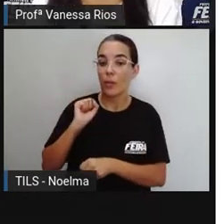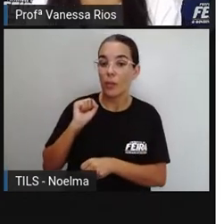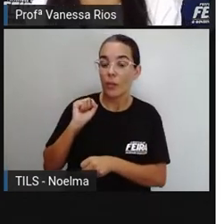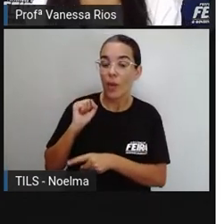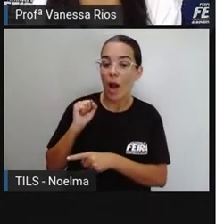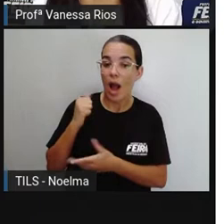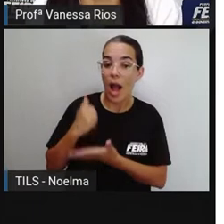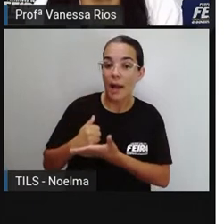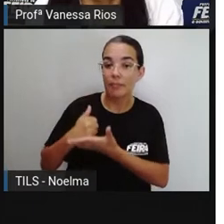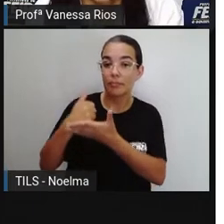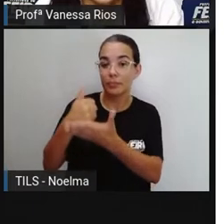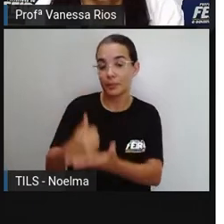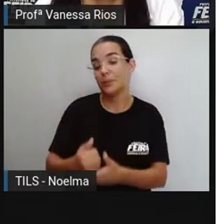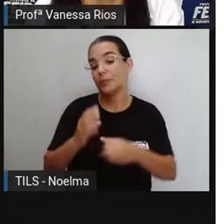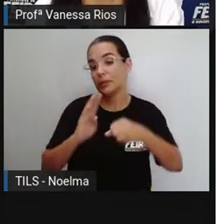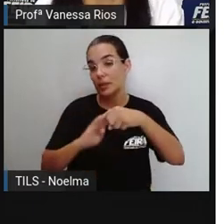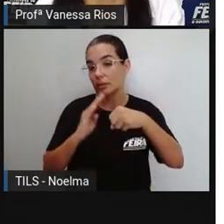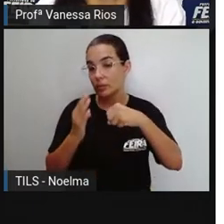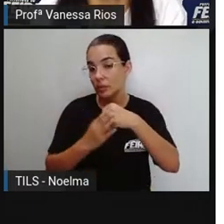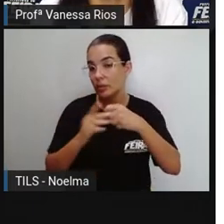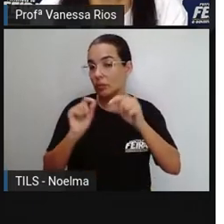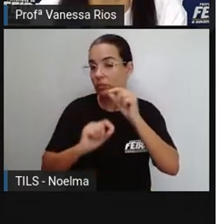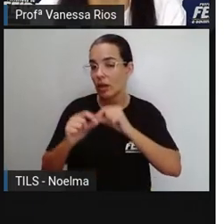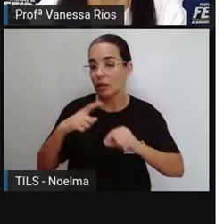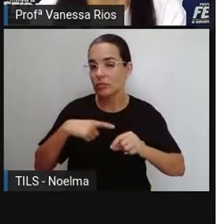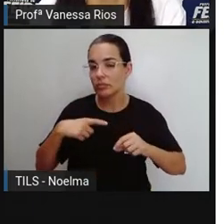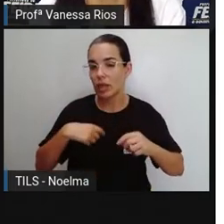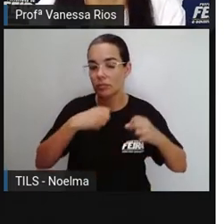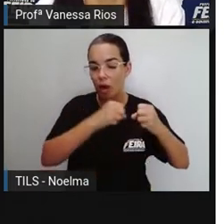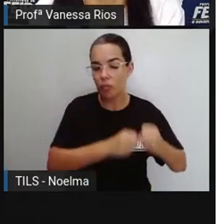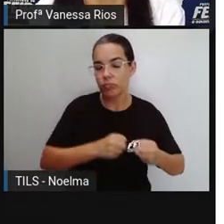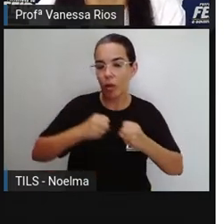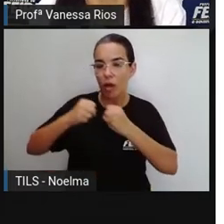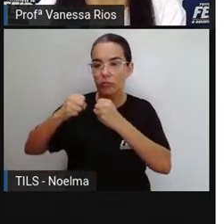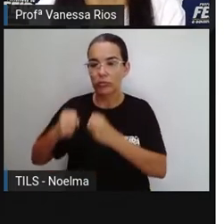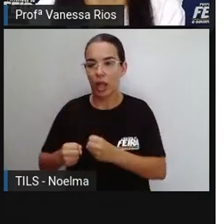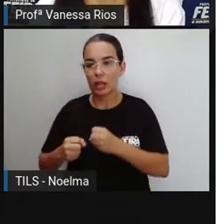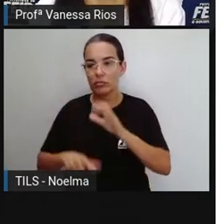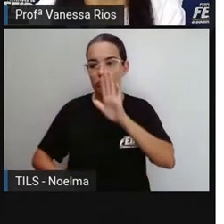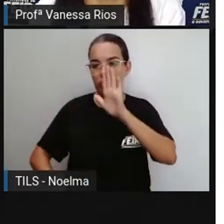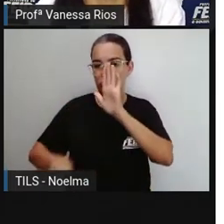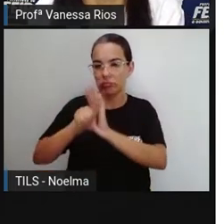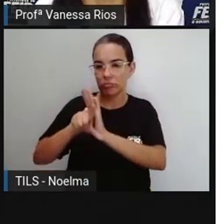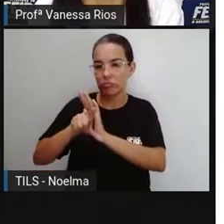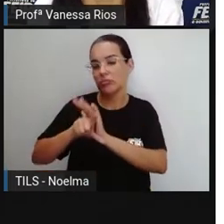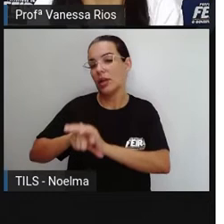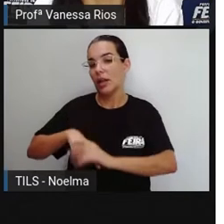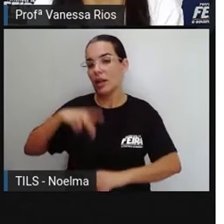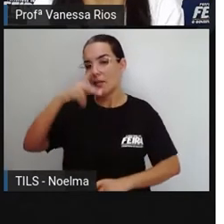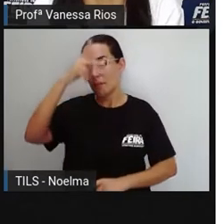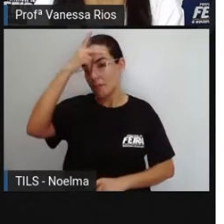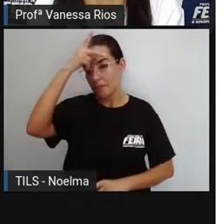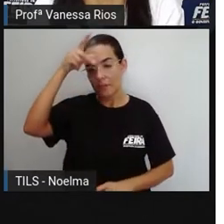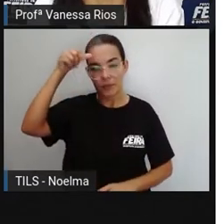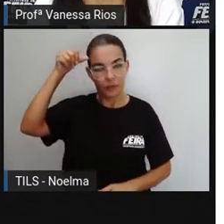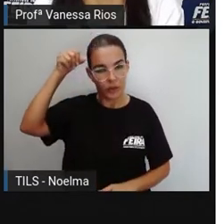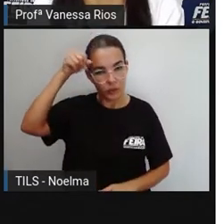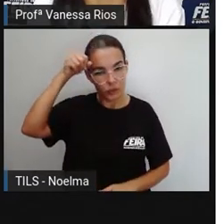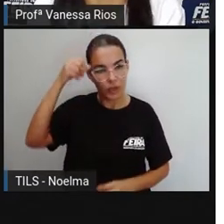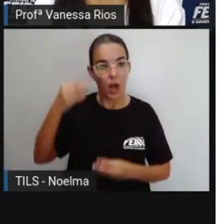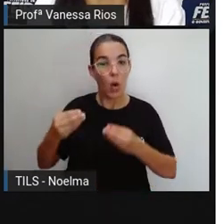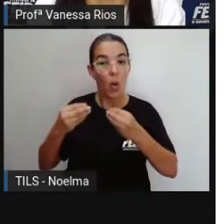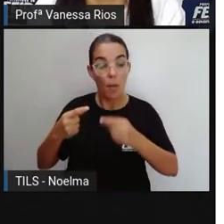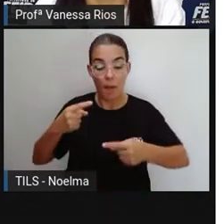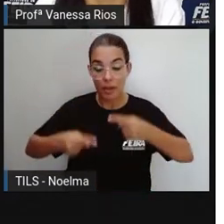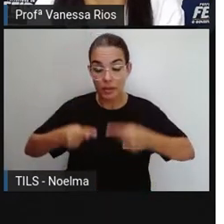extensão do poder executivo do nosso país, a gente percebe aí como é que as políticas